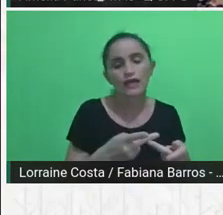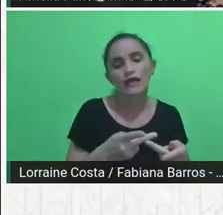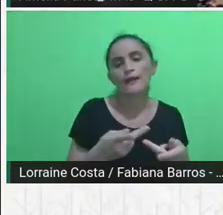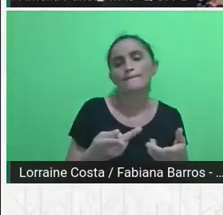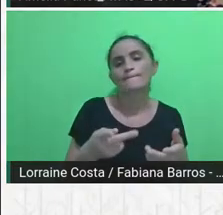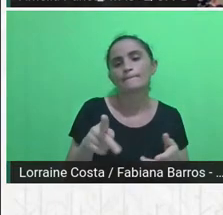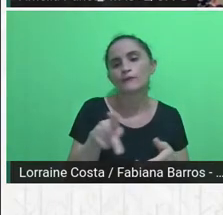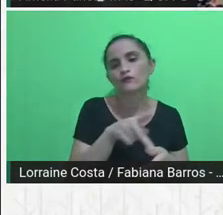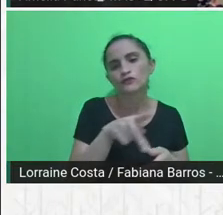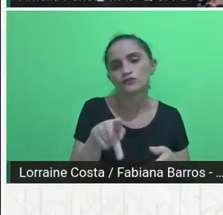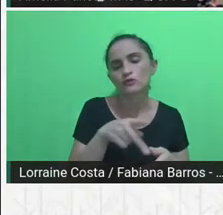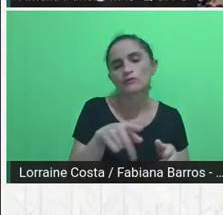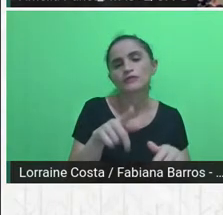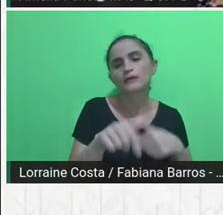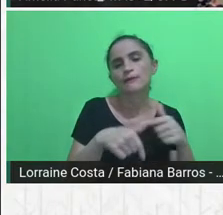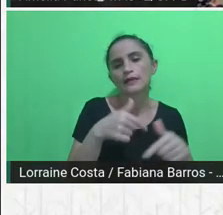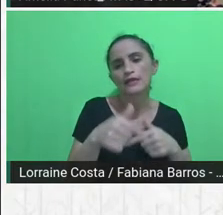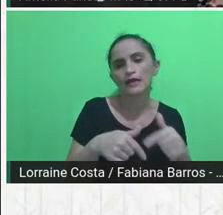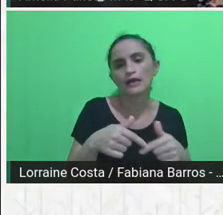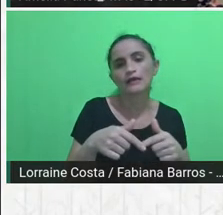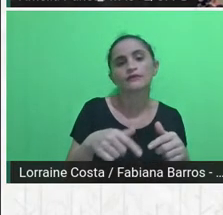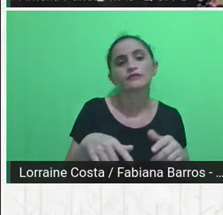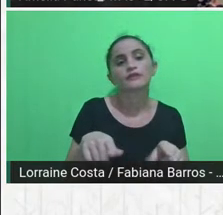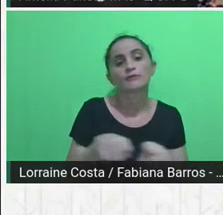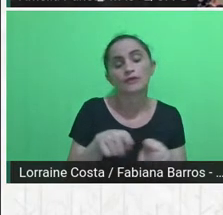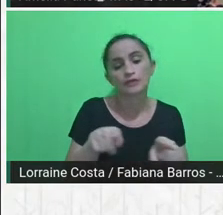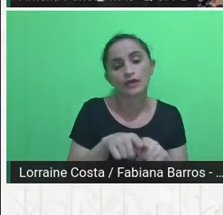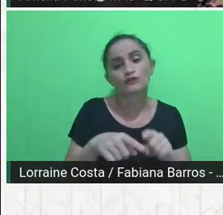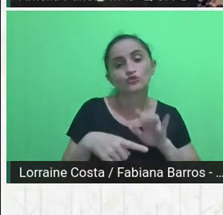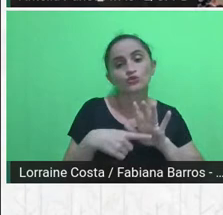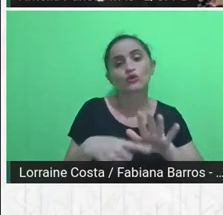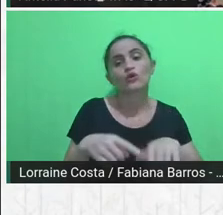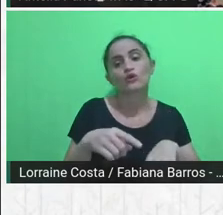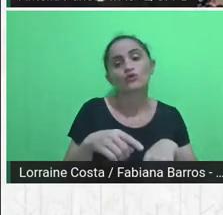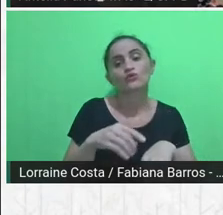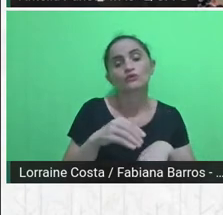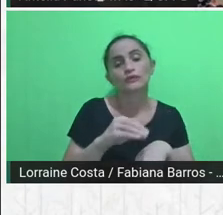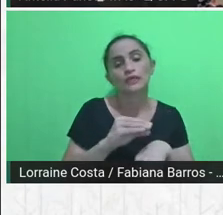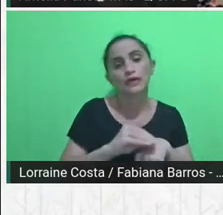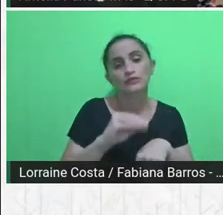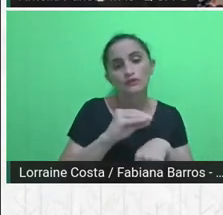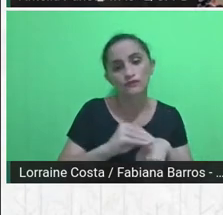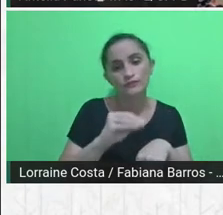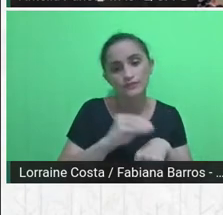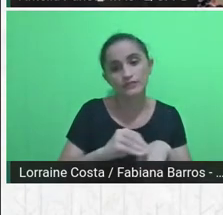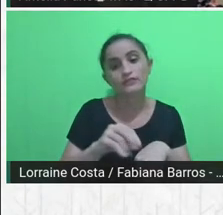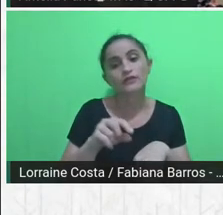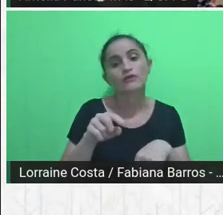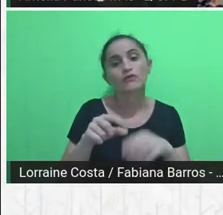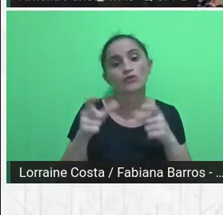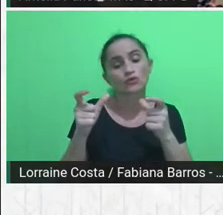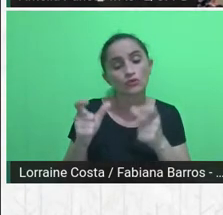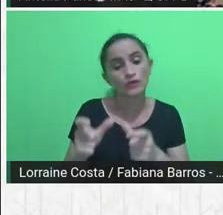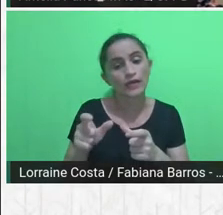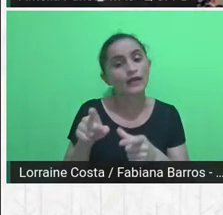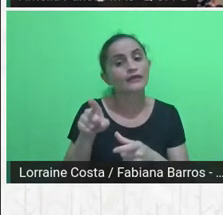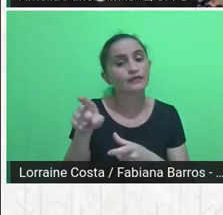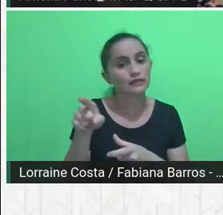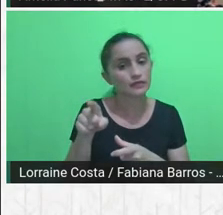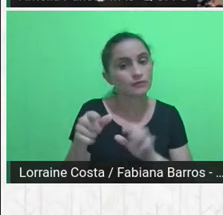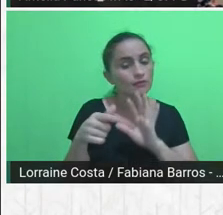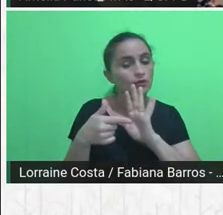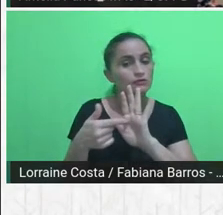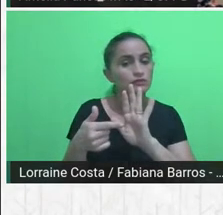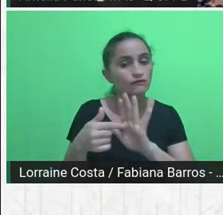contribuição também nessas oficinas. Então, essa Vila do Amanhecer foi muito adequada para essa primeira experiência,